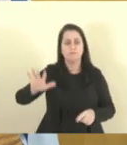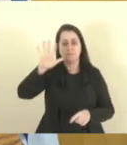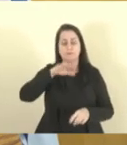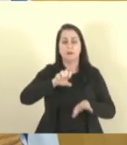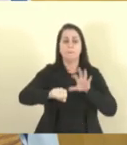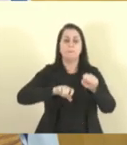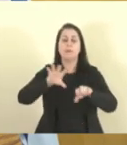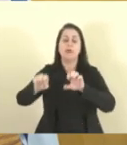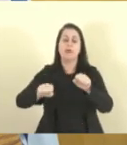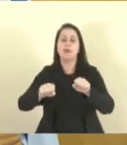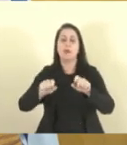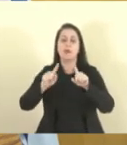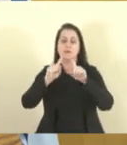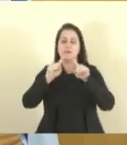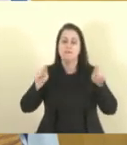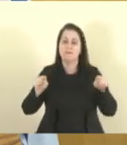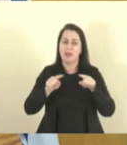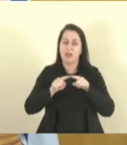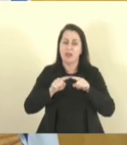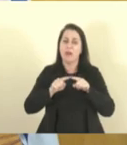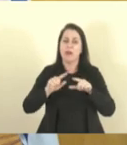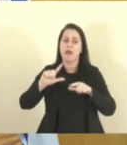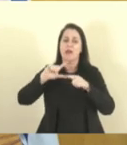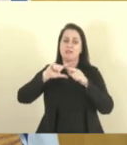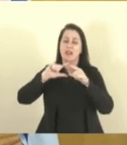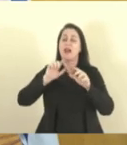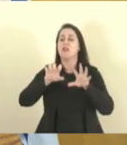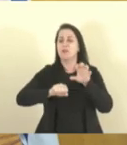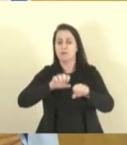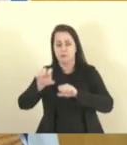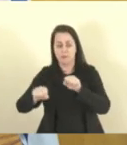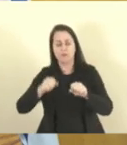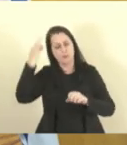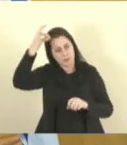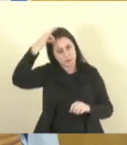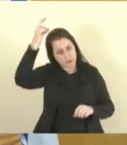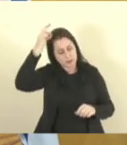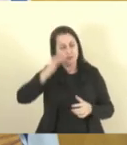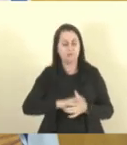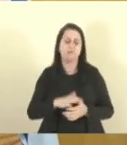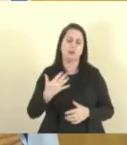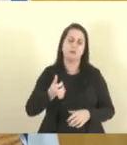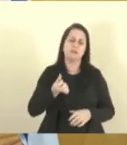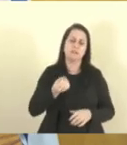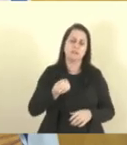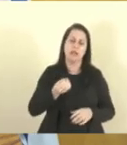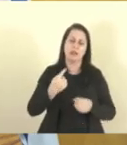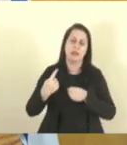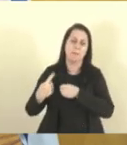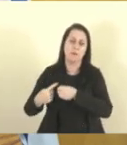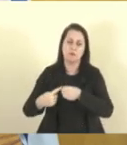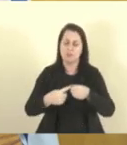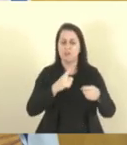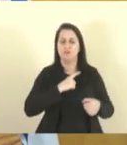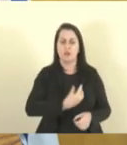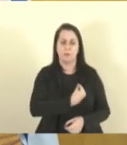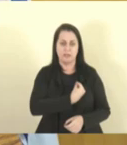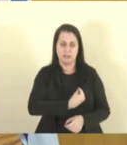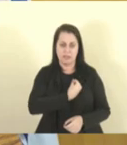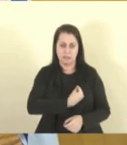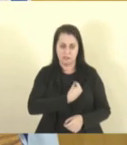de materiais recicláveis do Espírito Santo. Foram aproximadamente 60 municípios que estiveram presentes,